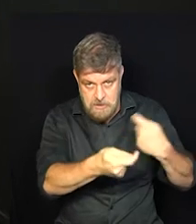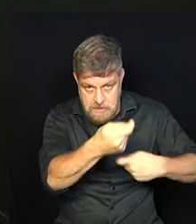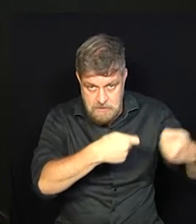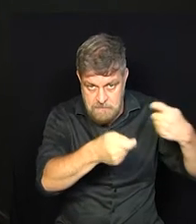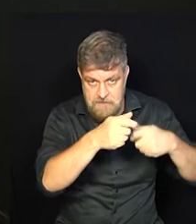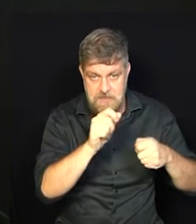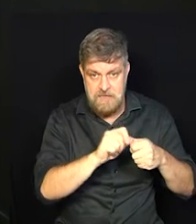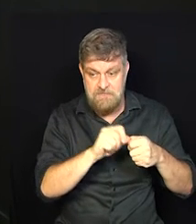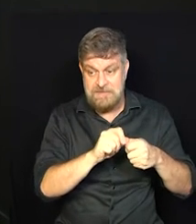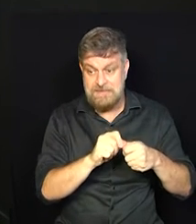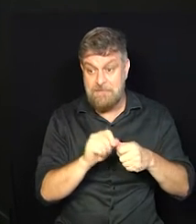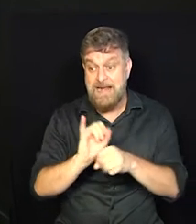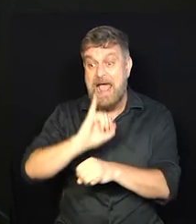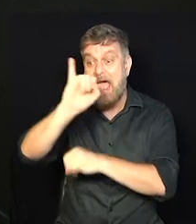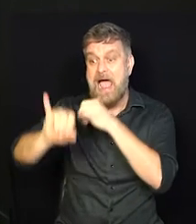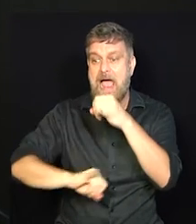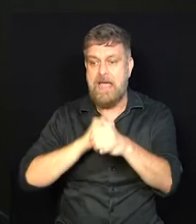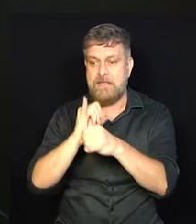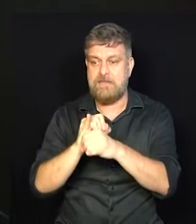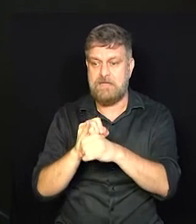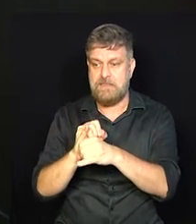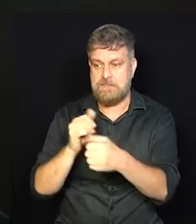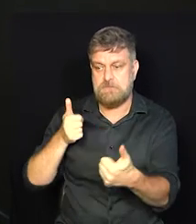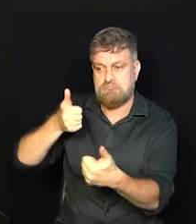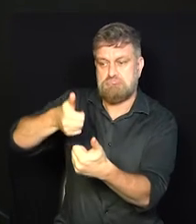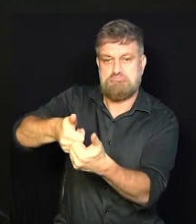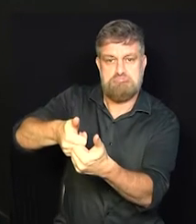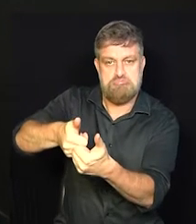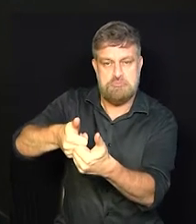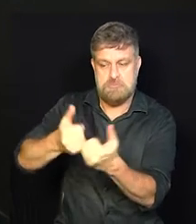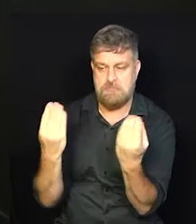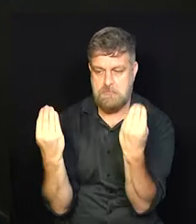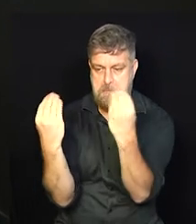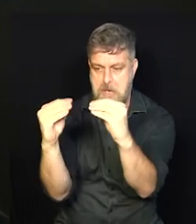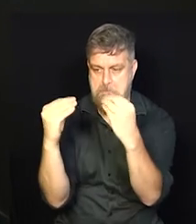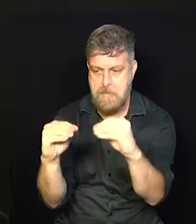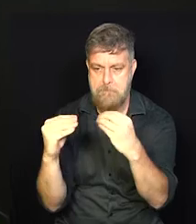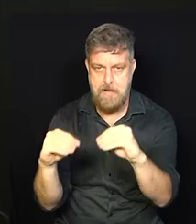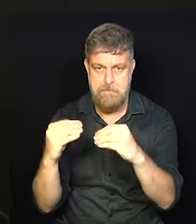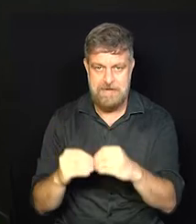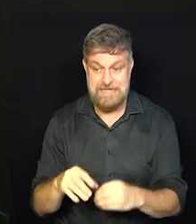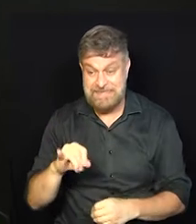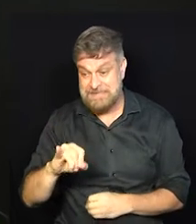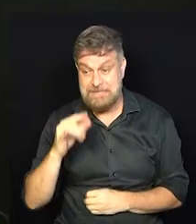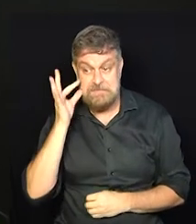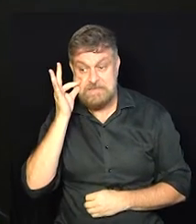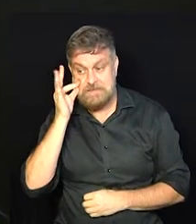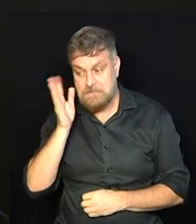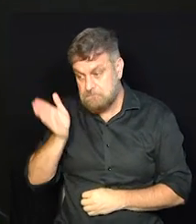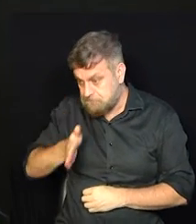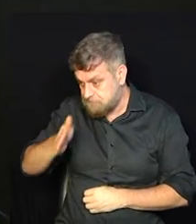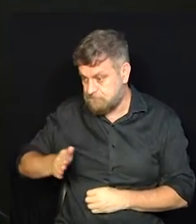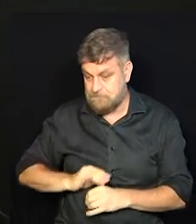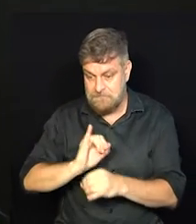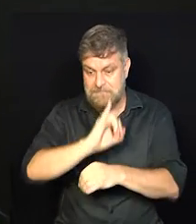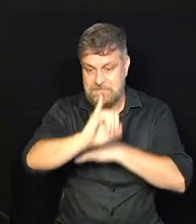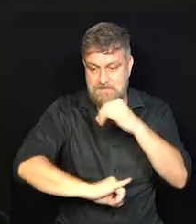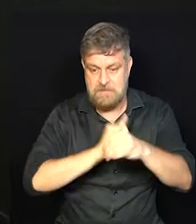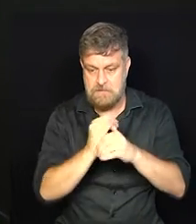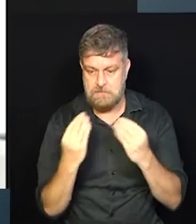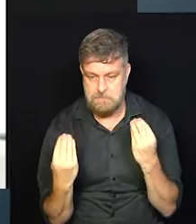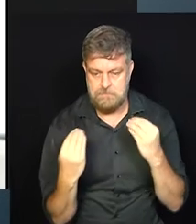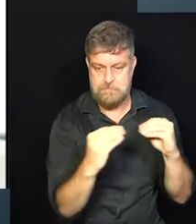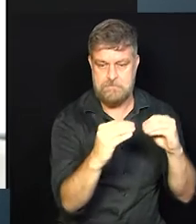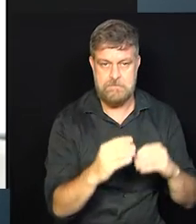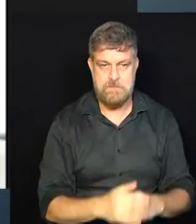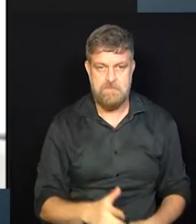que é trazer o seu negócio para o online o máximo possível e a gente também costuma dizer que a gente nunca coloca todos os ovos